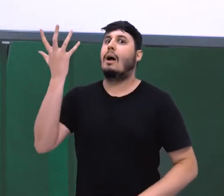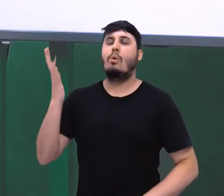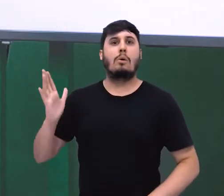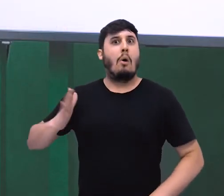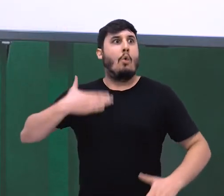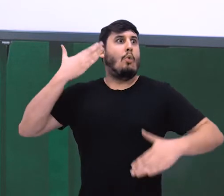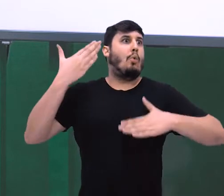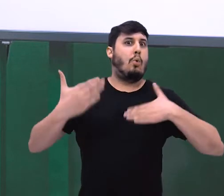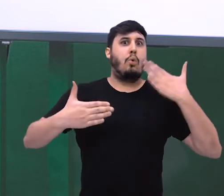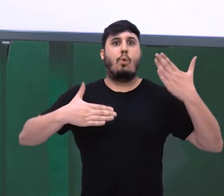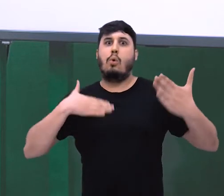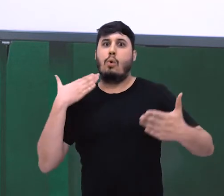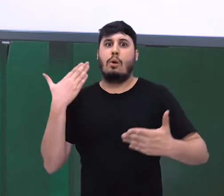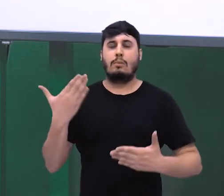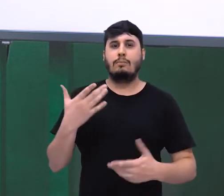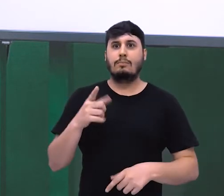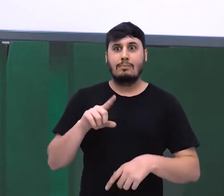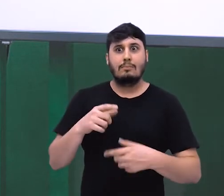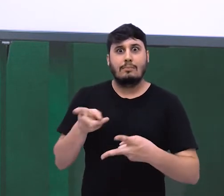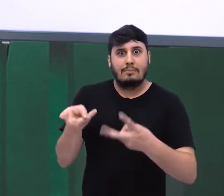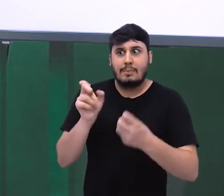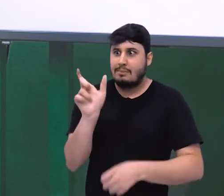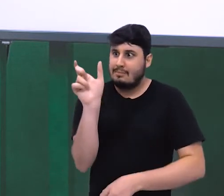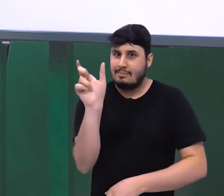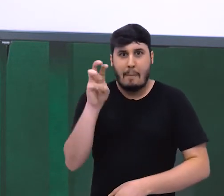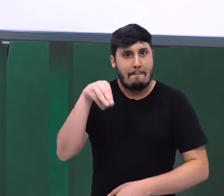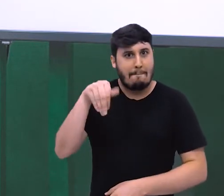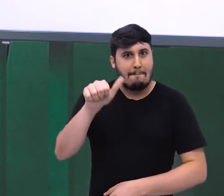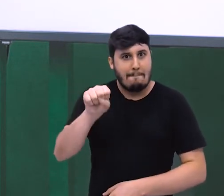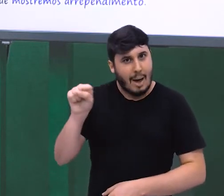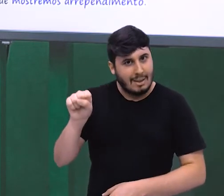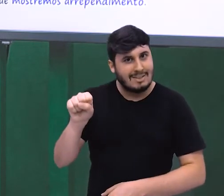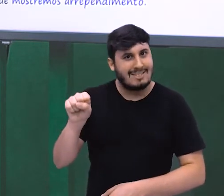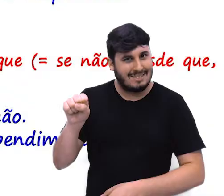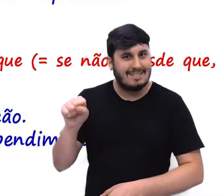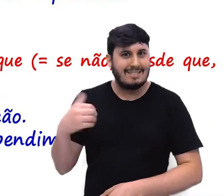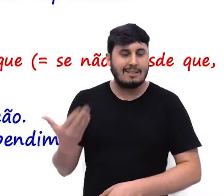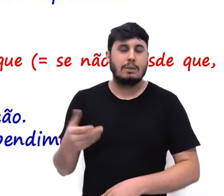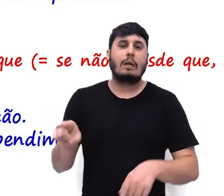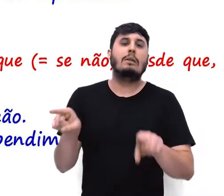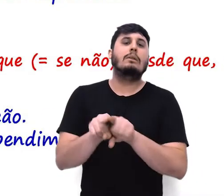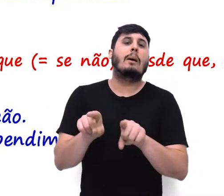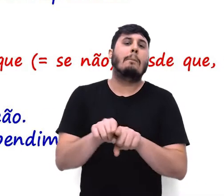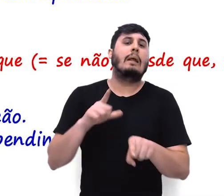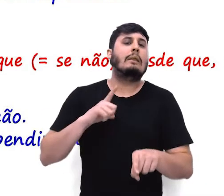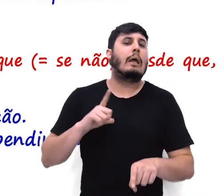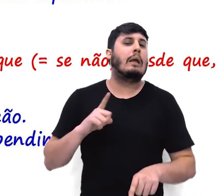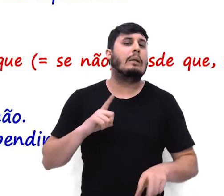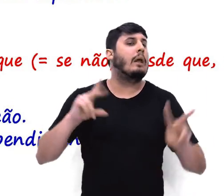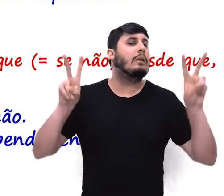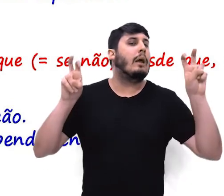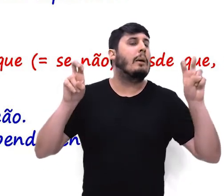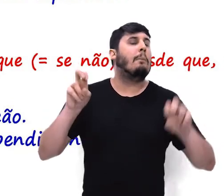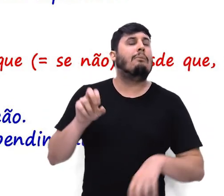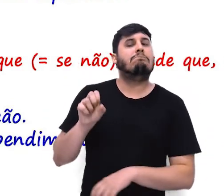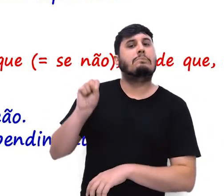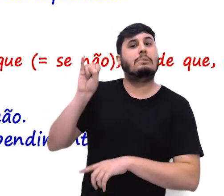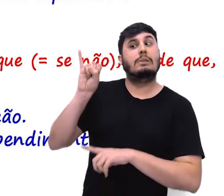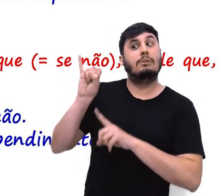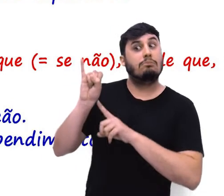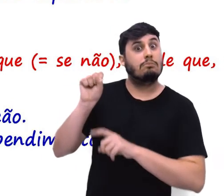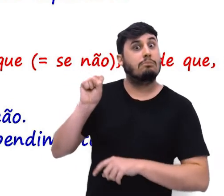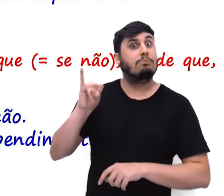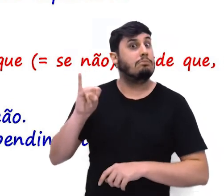oposição entre as informações ditas pelas duas orações. Temos as condicionais, exprimem